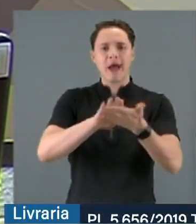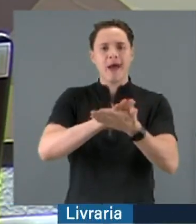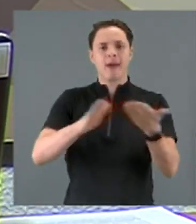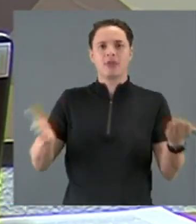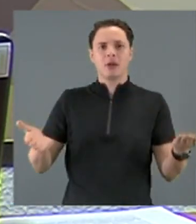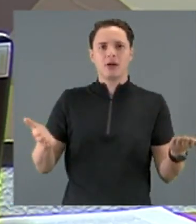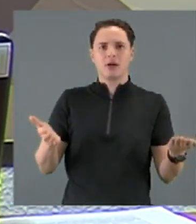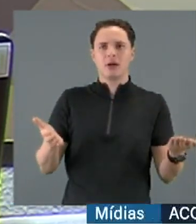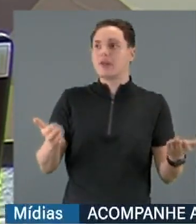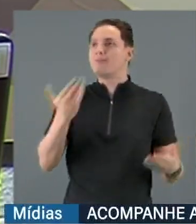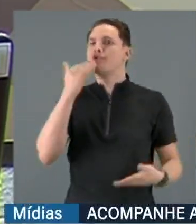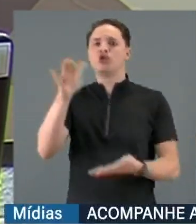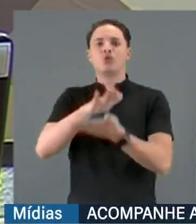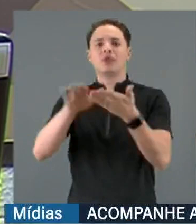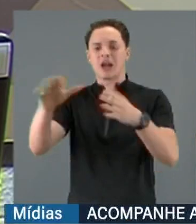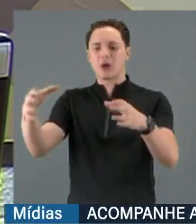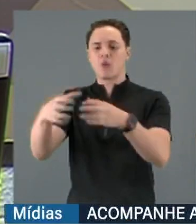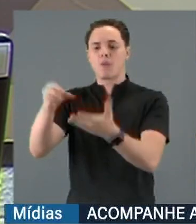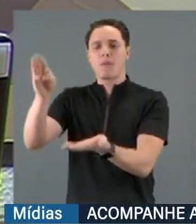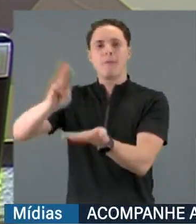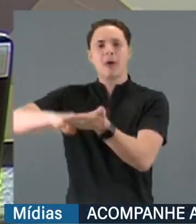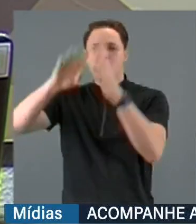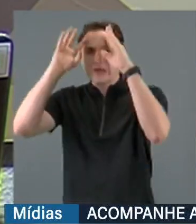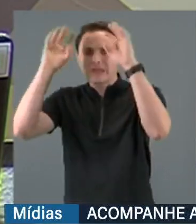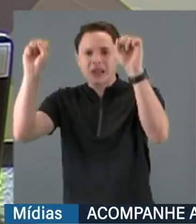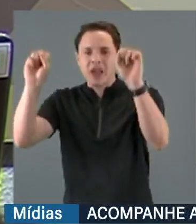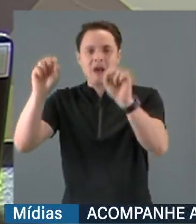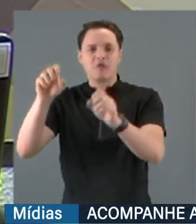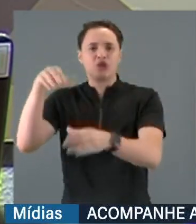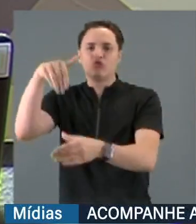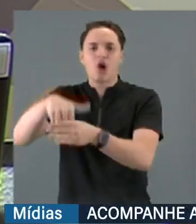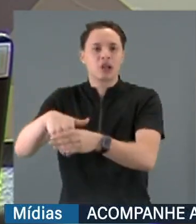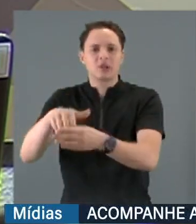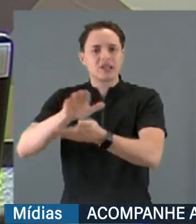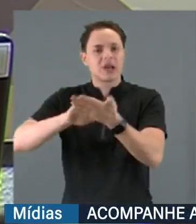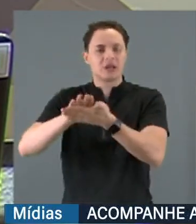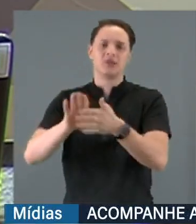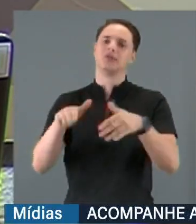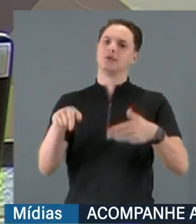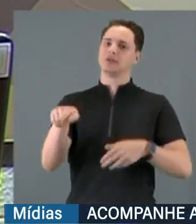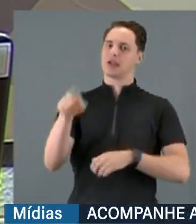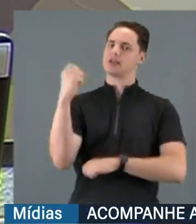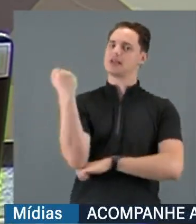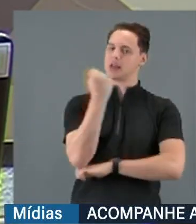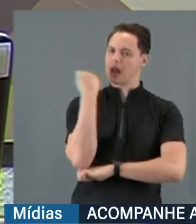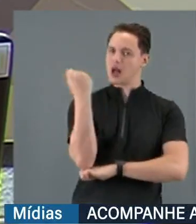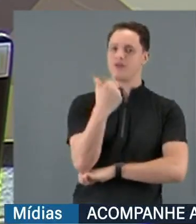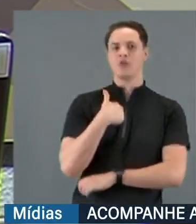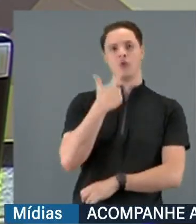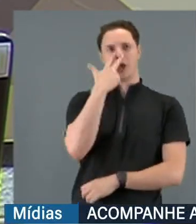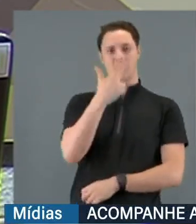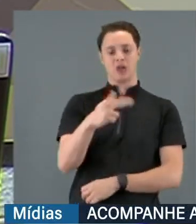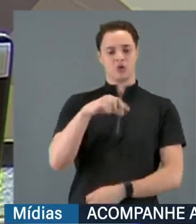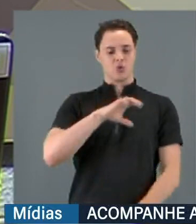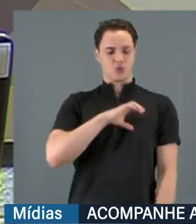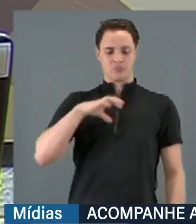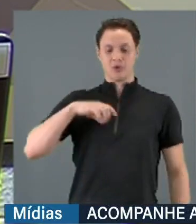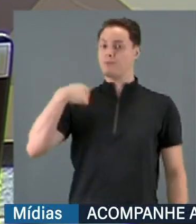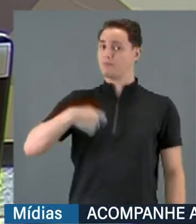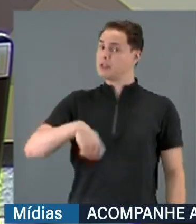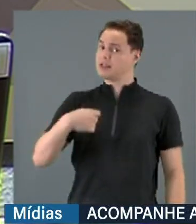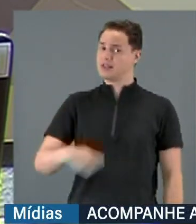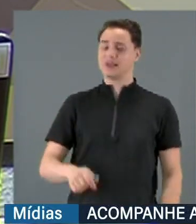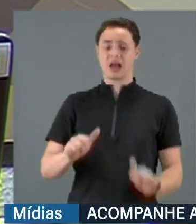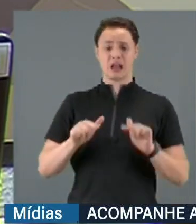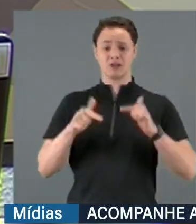turma no Supremo Tribunal Federal. Então, isso é muito grave, eu acho que esta comissão tem que tomar uma providência